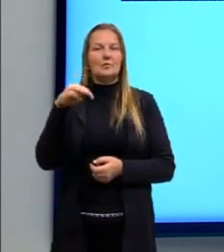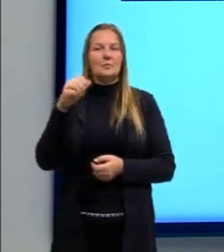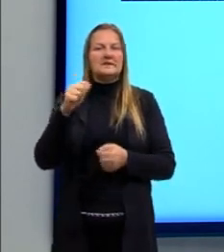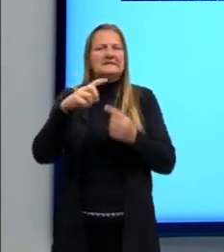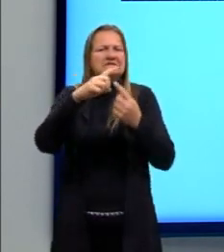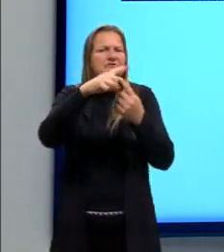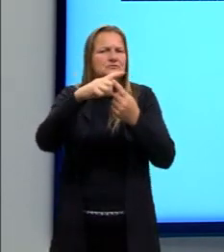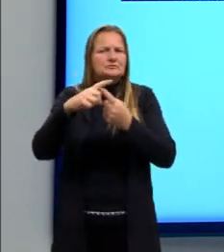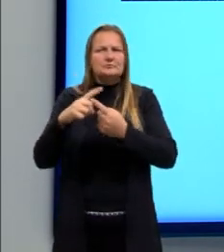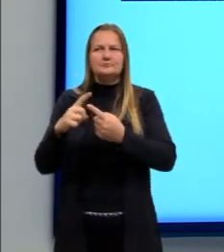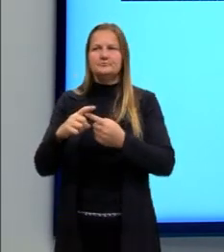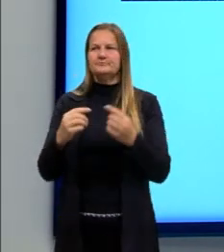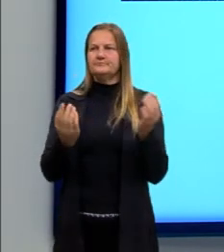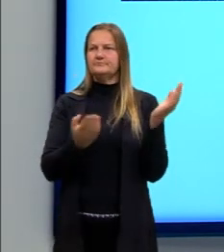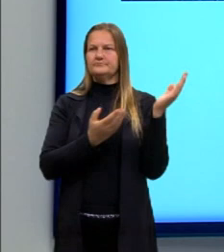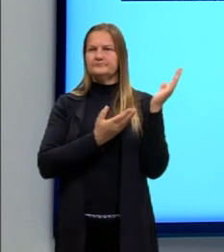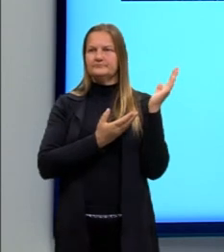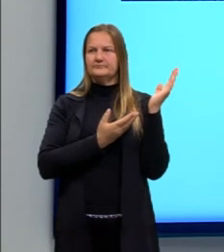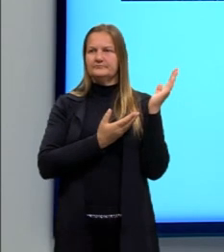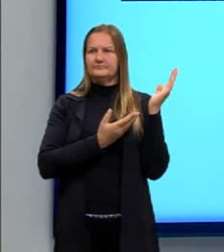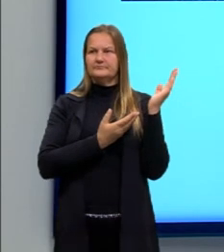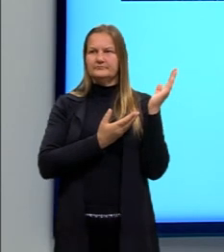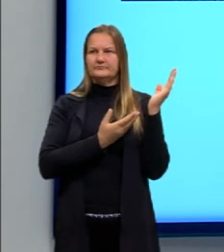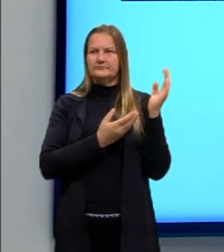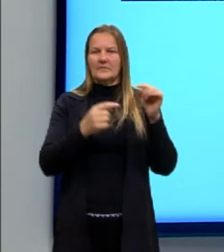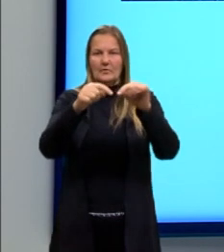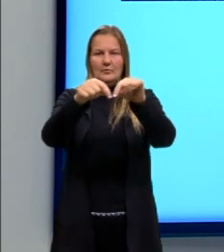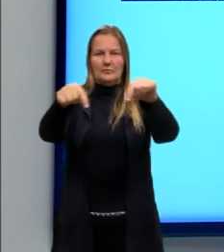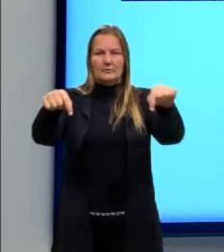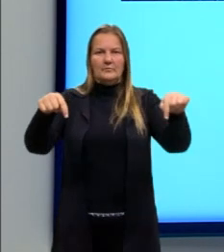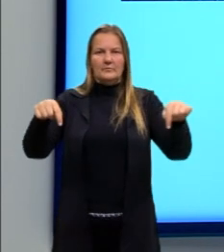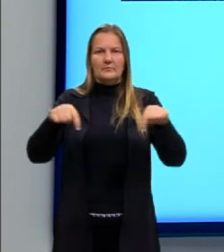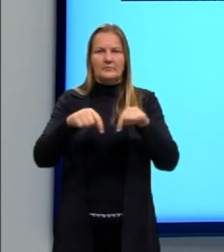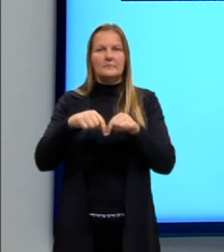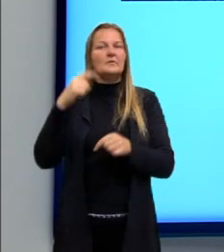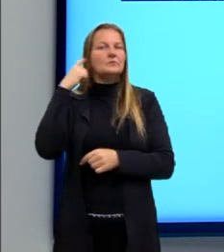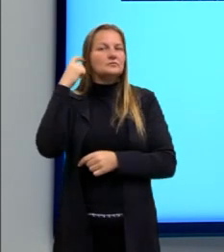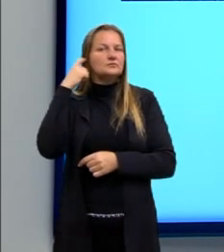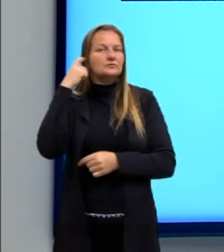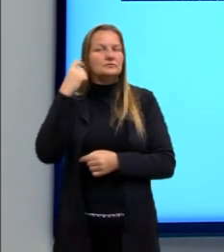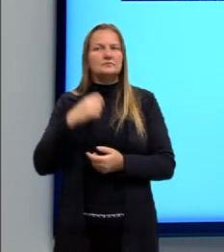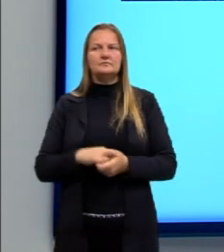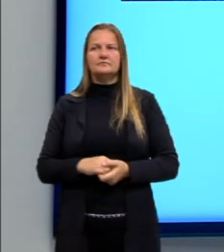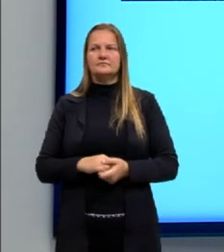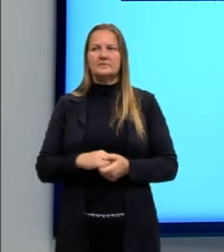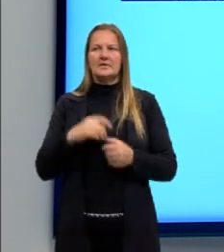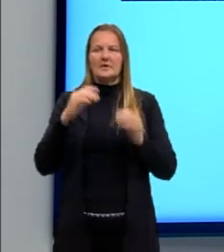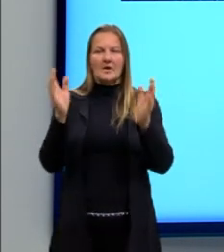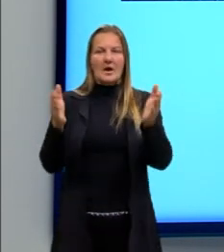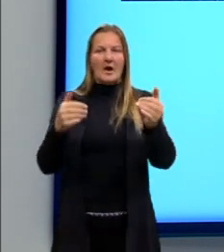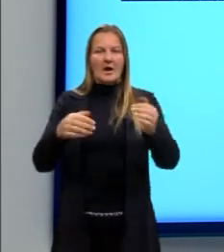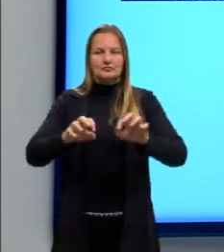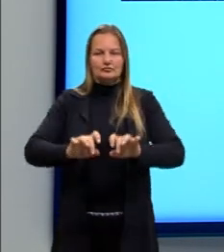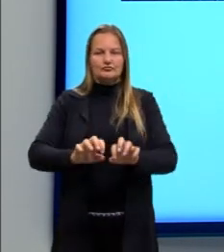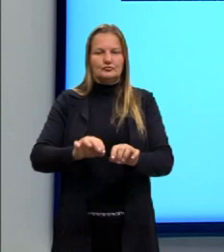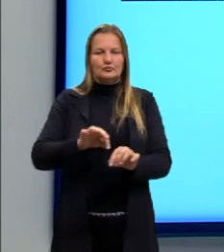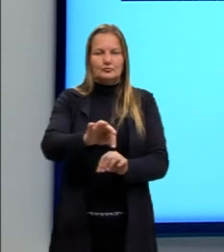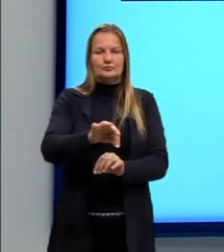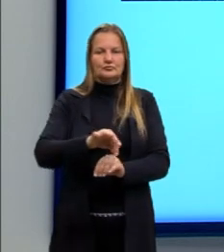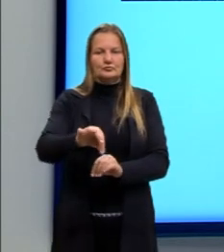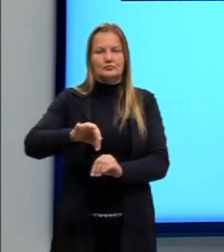tipos. Aqui a gente tem um estúdio de som, especificamente, a gente vê algumas caixas maiores, instrumentos.